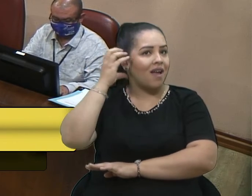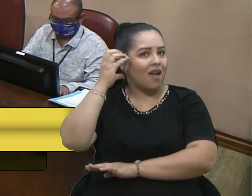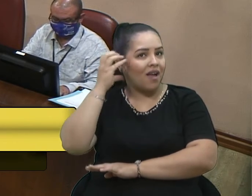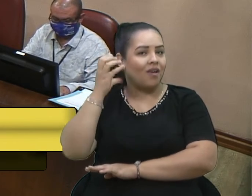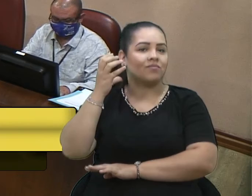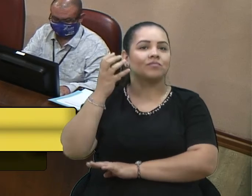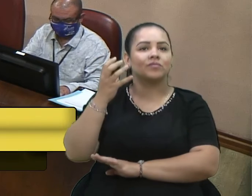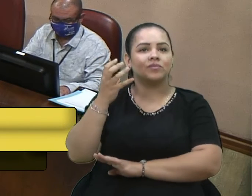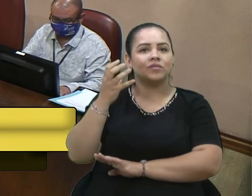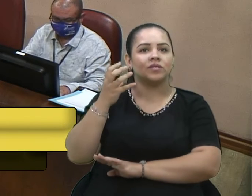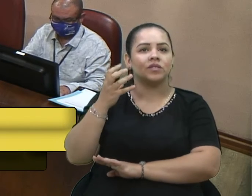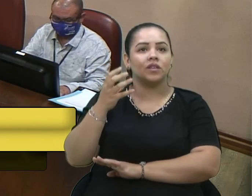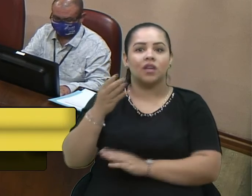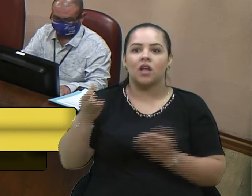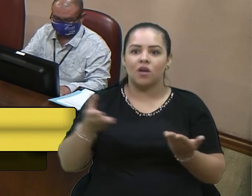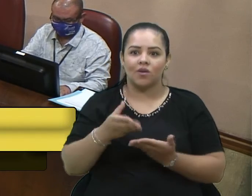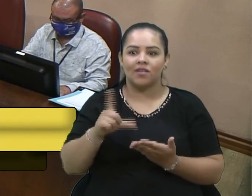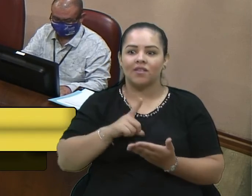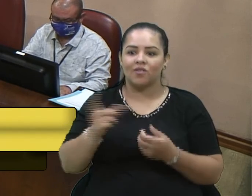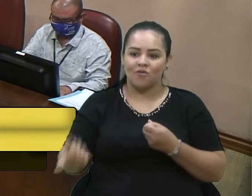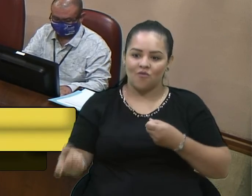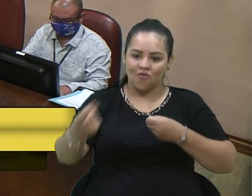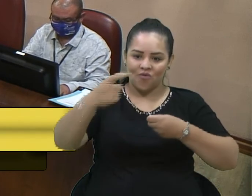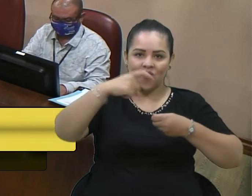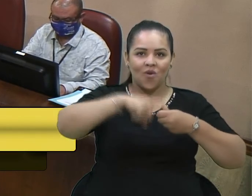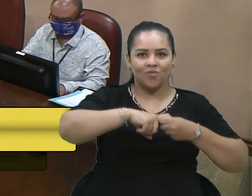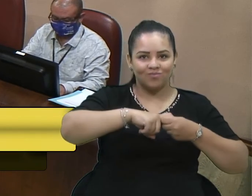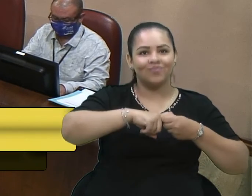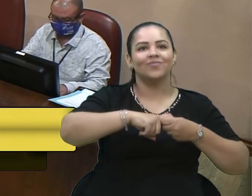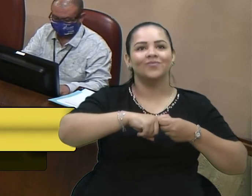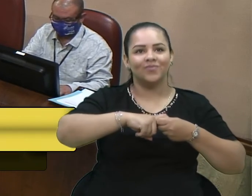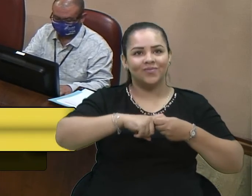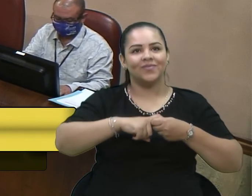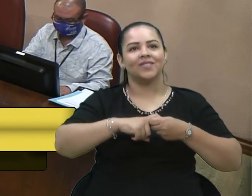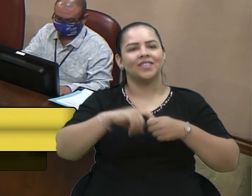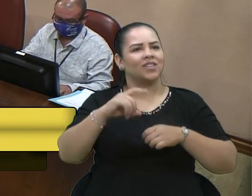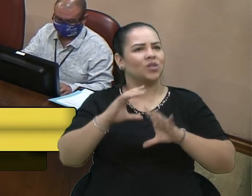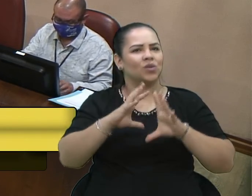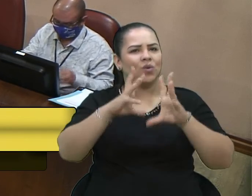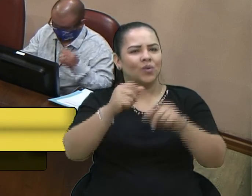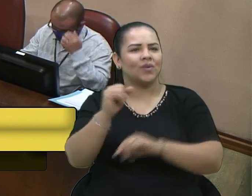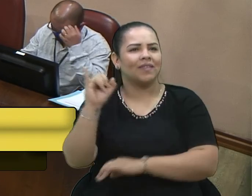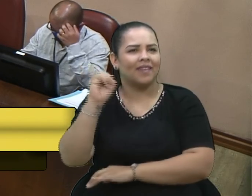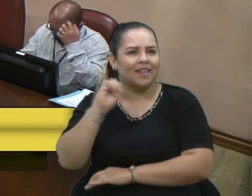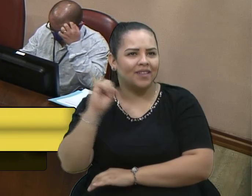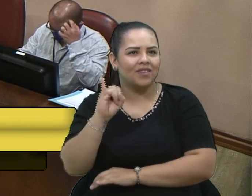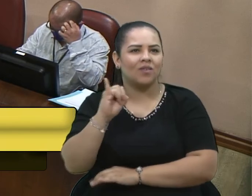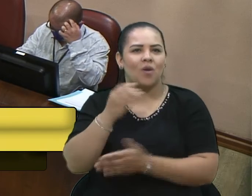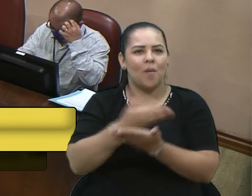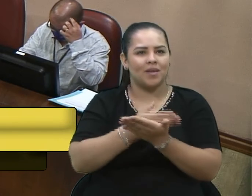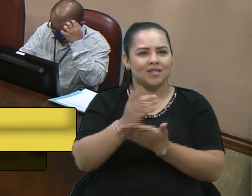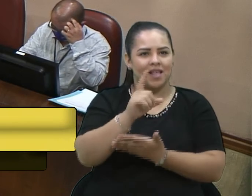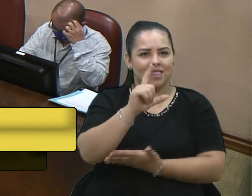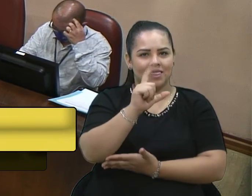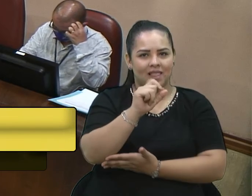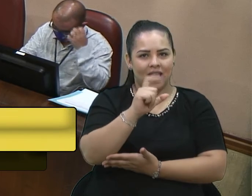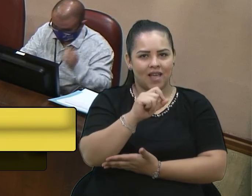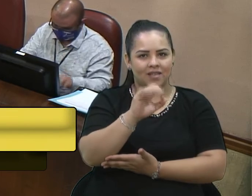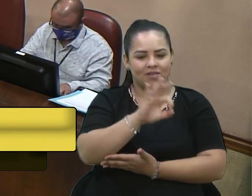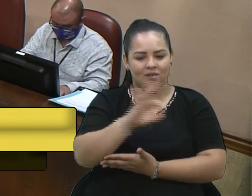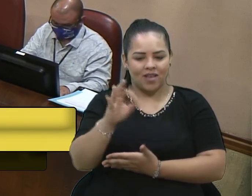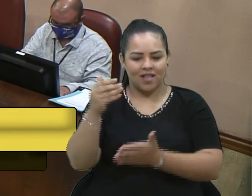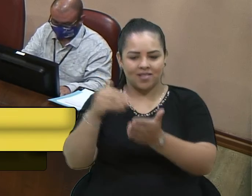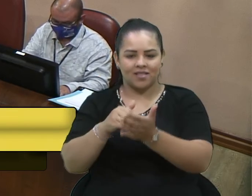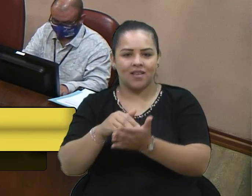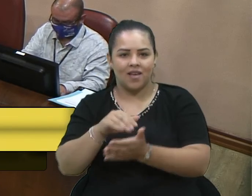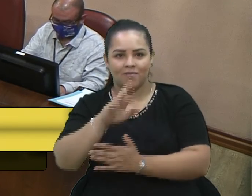foram premiados com essa volta deste programa totalmente italiano, domingo pela manhã das 10h ao meio-dia, Coladir Brandalise. Então, estou